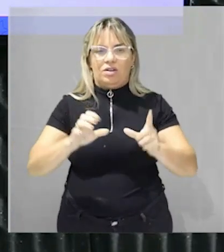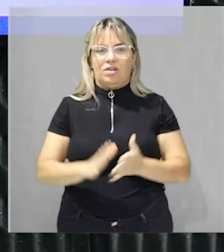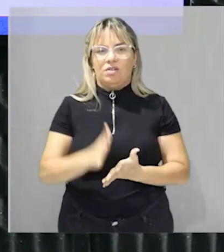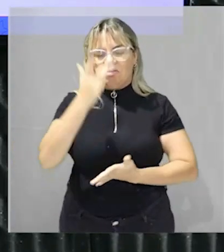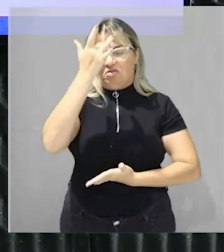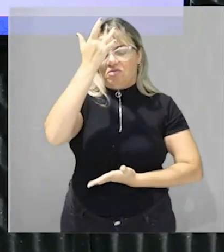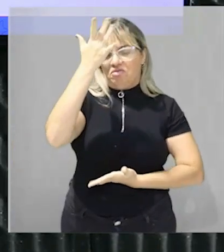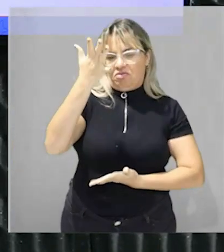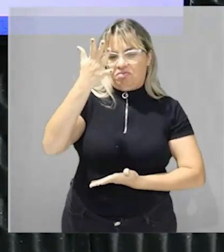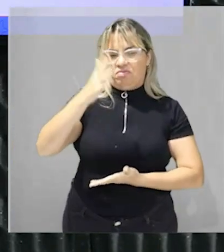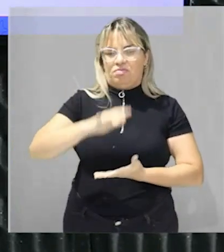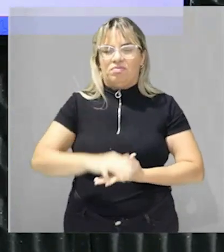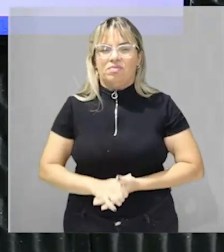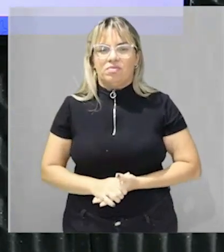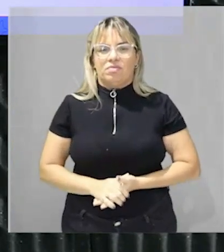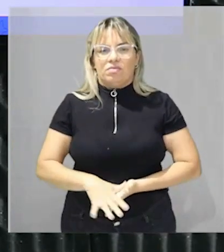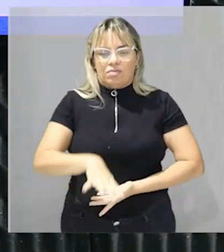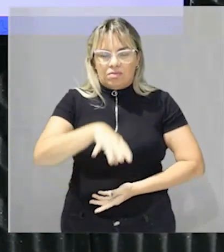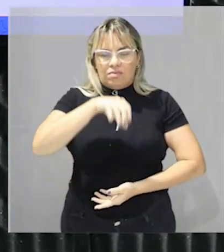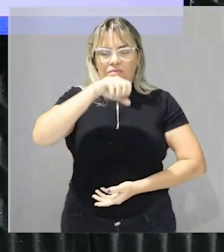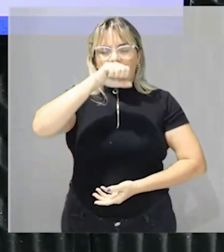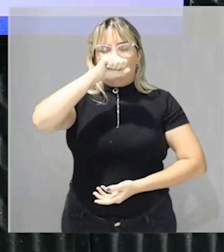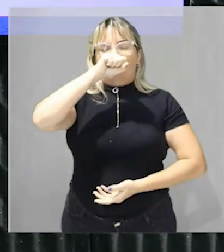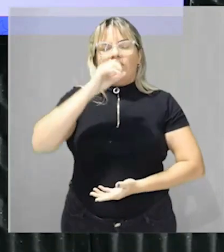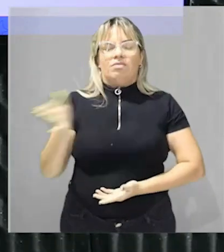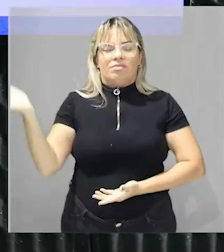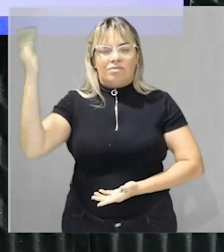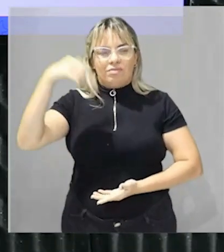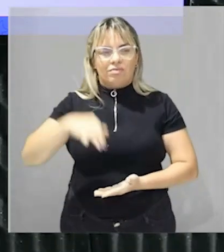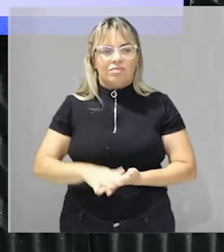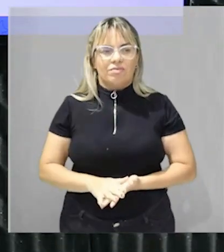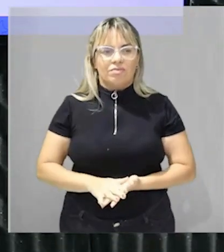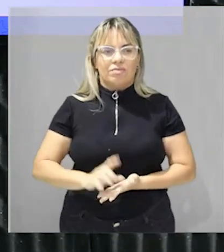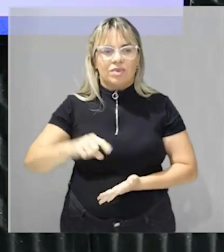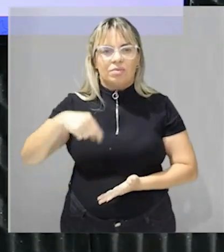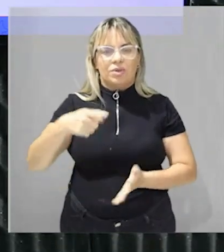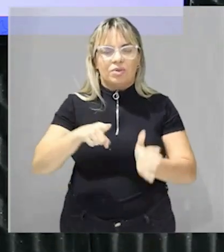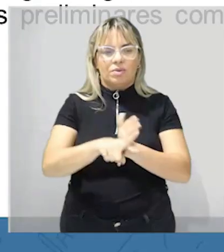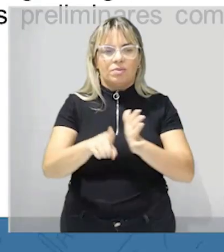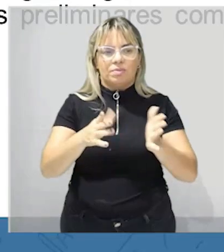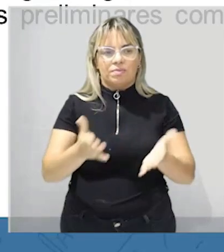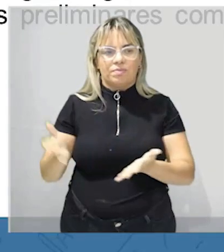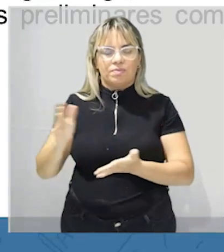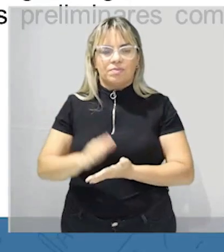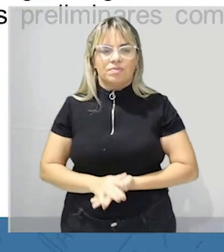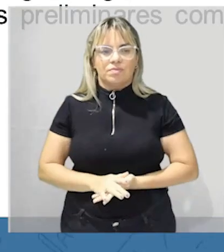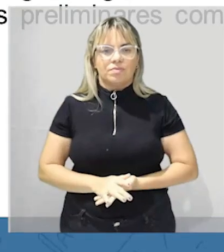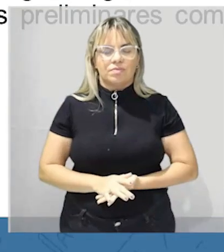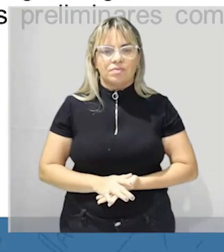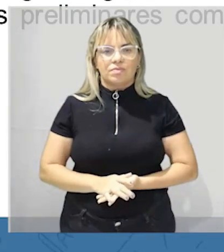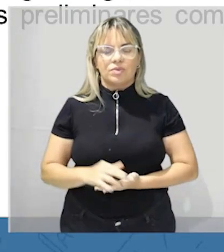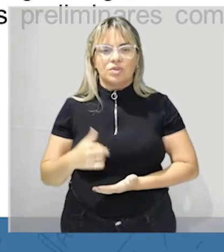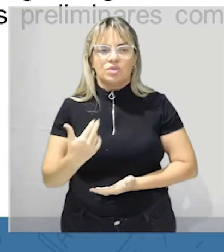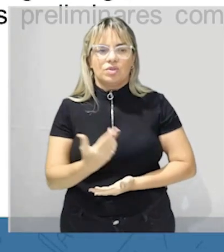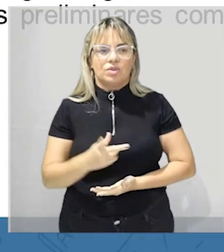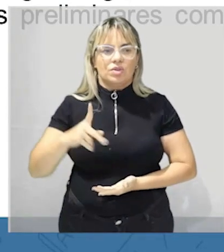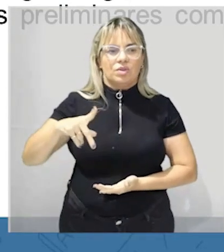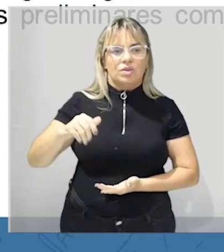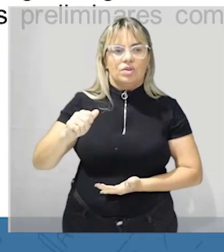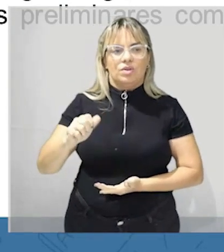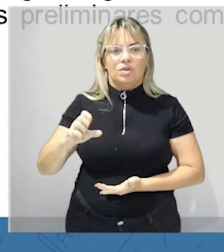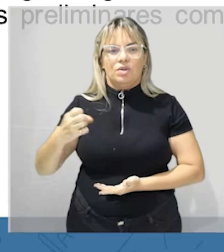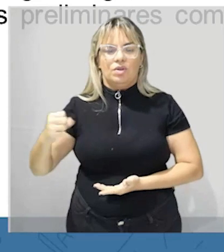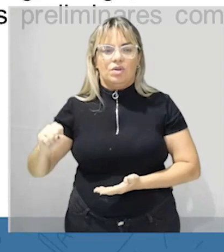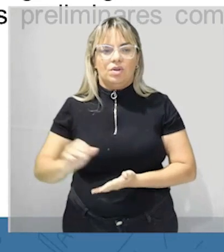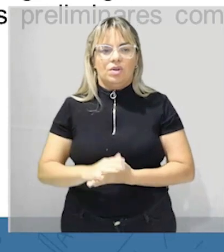fácil né respira bora para a questão bora responder o que tem mais questão do nosso pai da UEMA